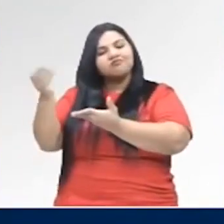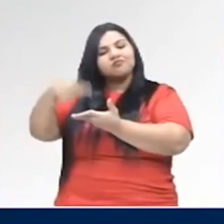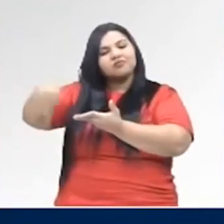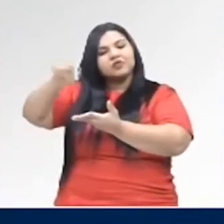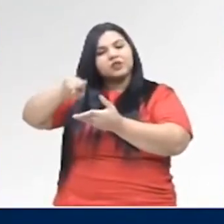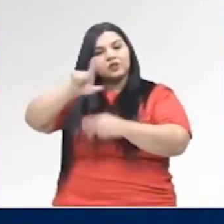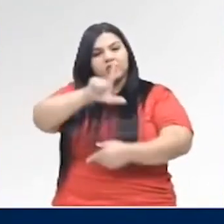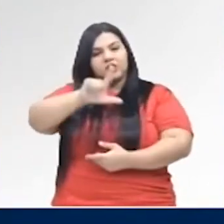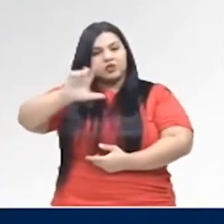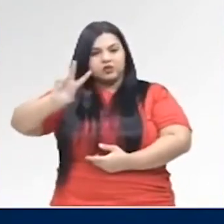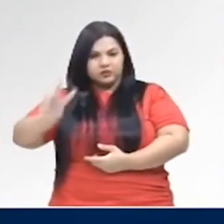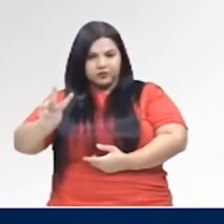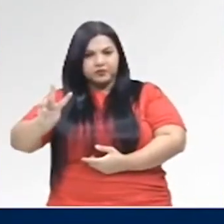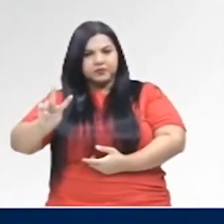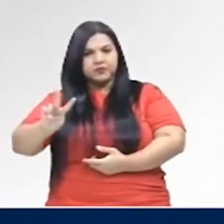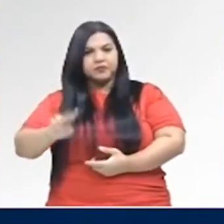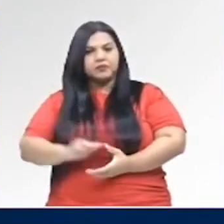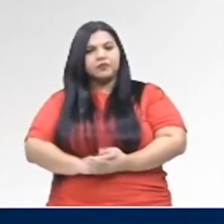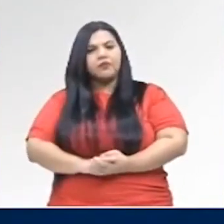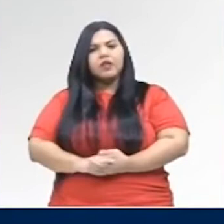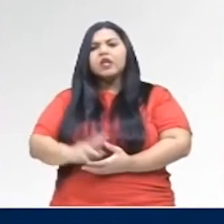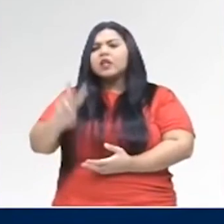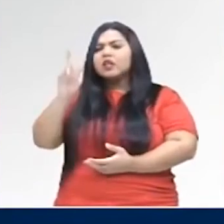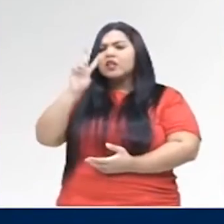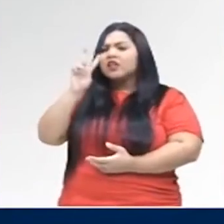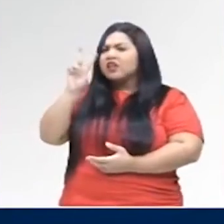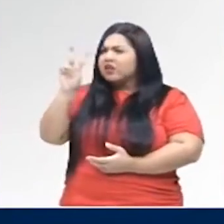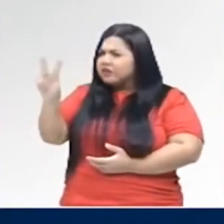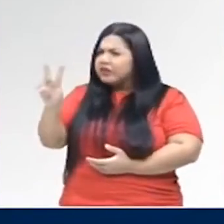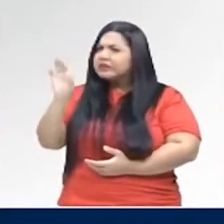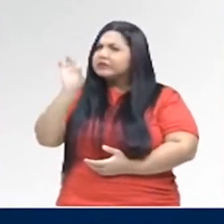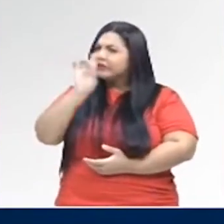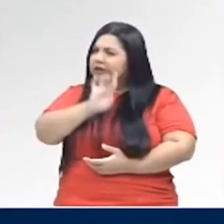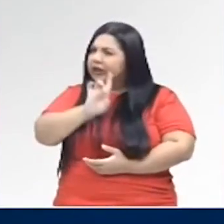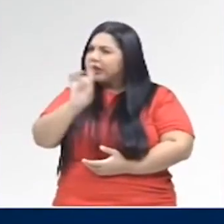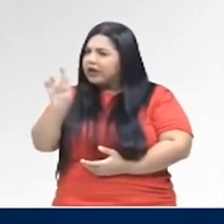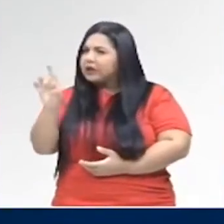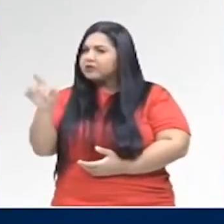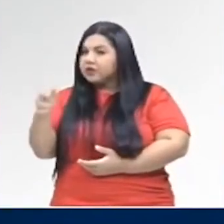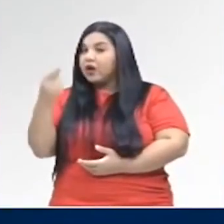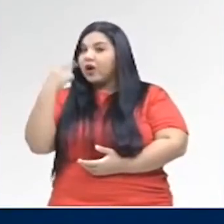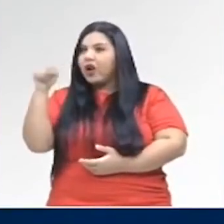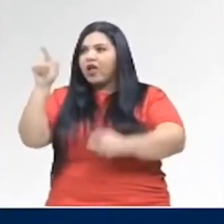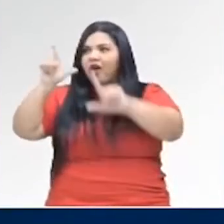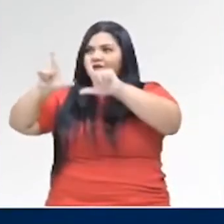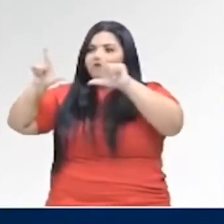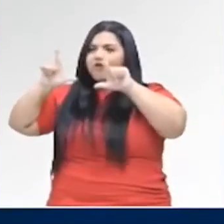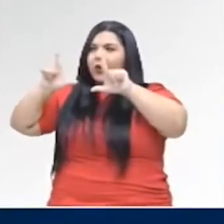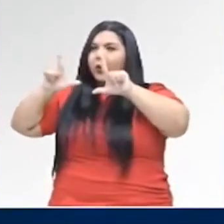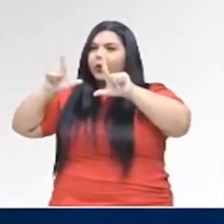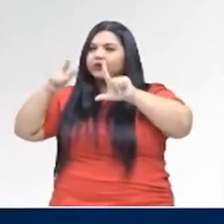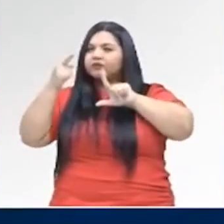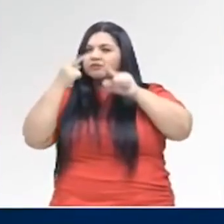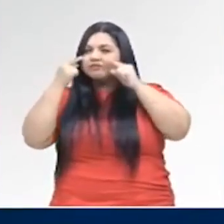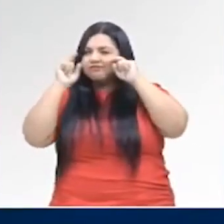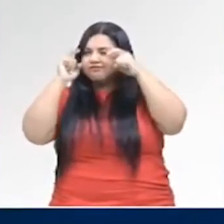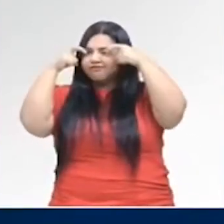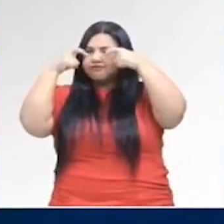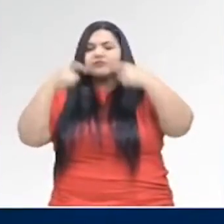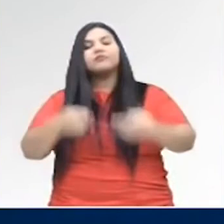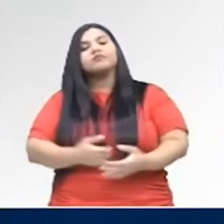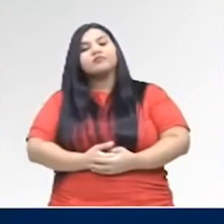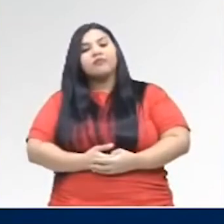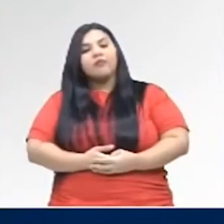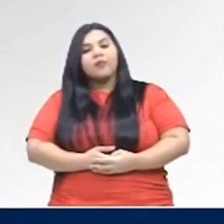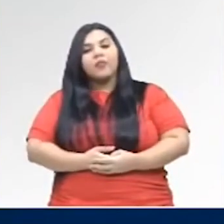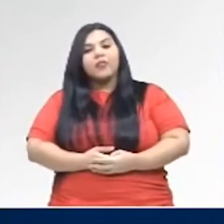locução verbal. Tenho visto cada uma, olha a foto da garotinha aí, tenho visto cada uma. Tenho